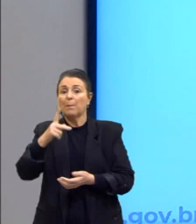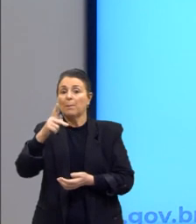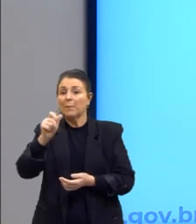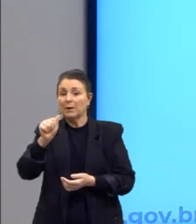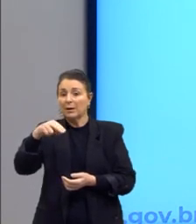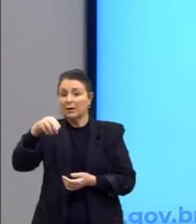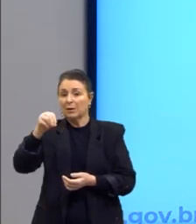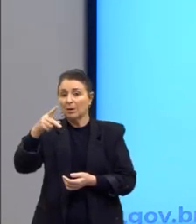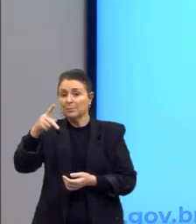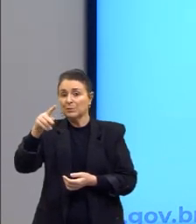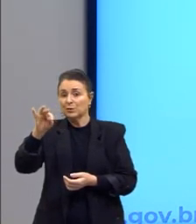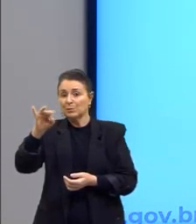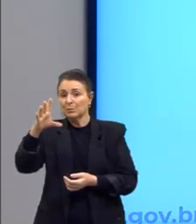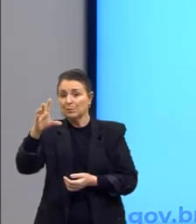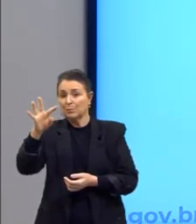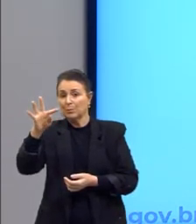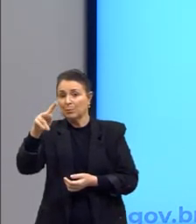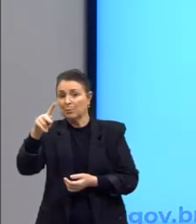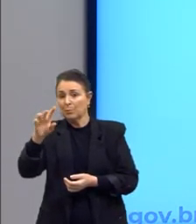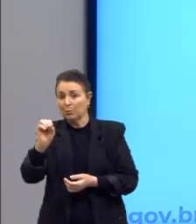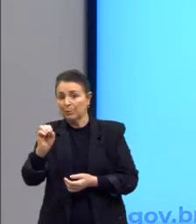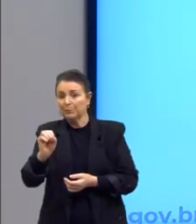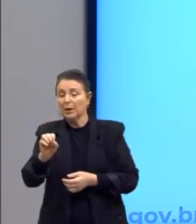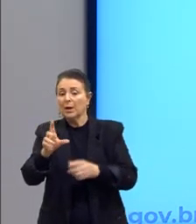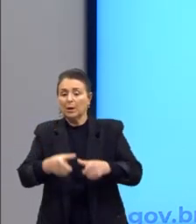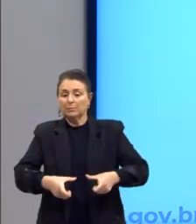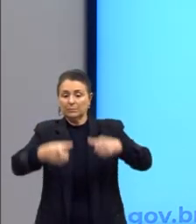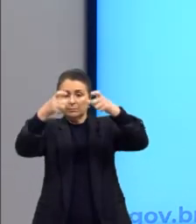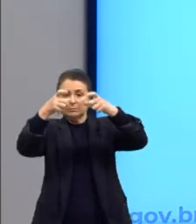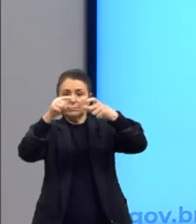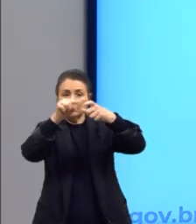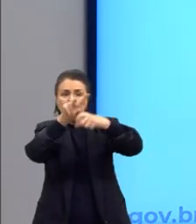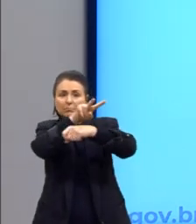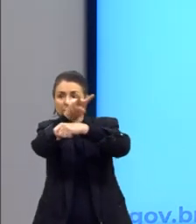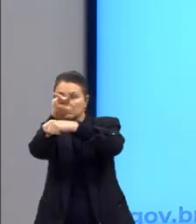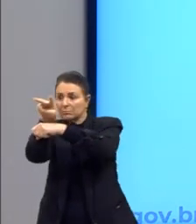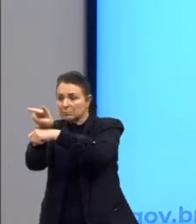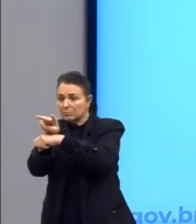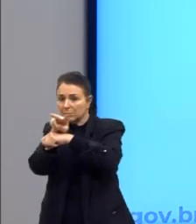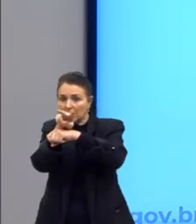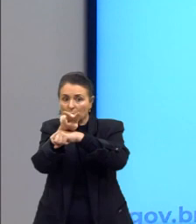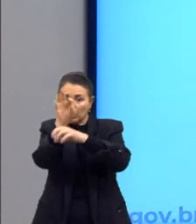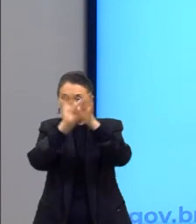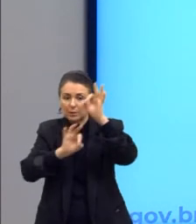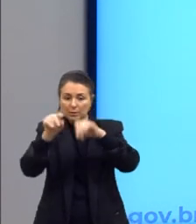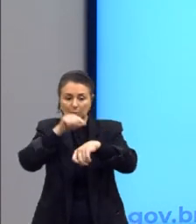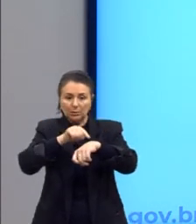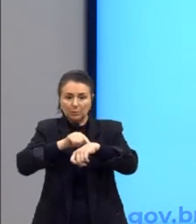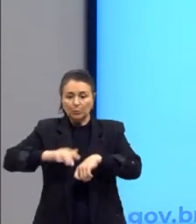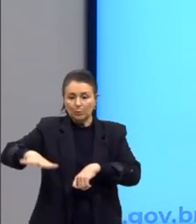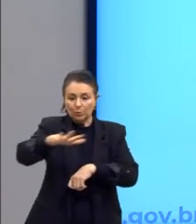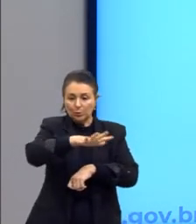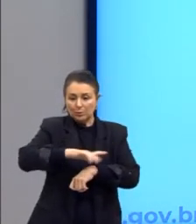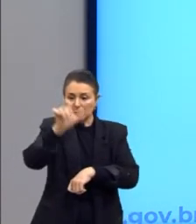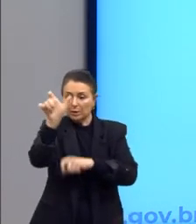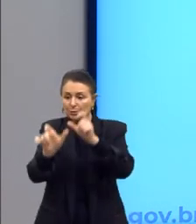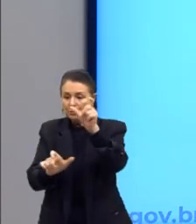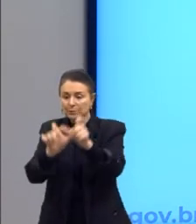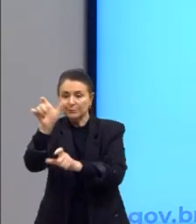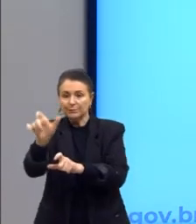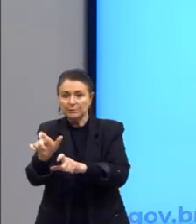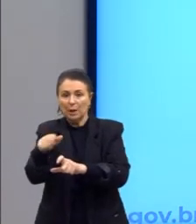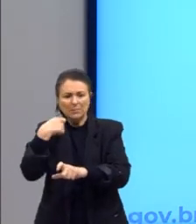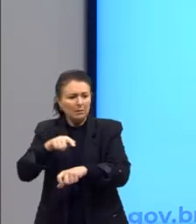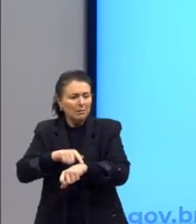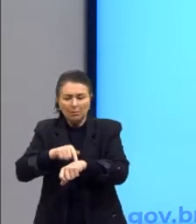é o olhar vigilante e organiza o tempo e o espaço das pessoas. Então, o tempo é isso. O tempo, nós temos que ter